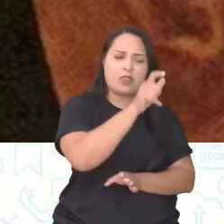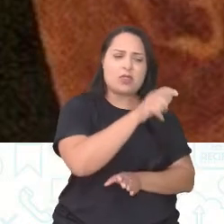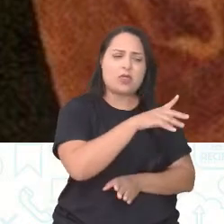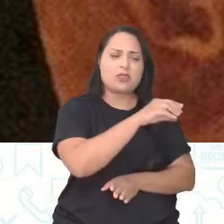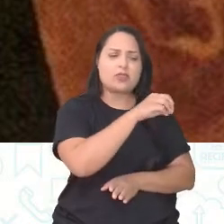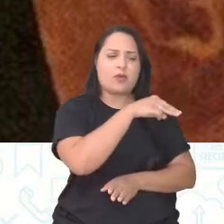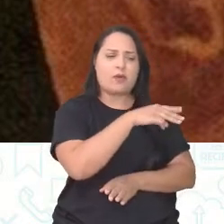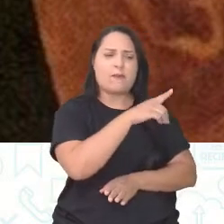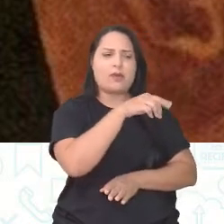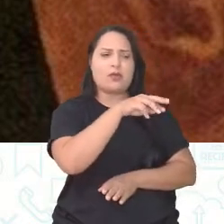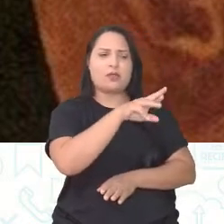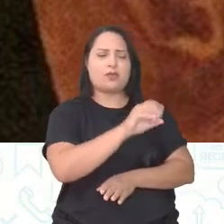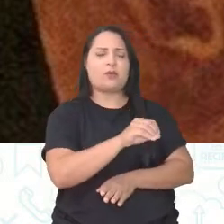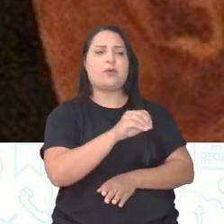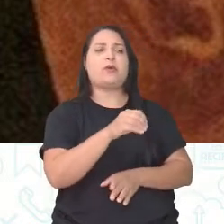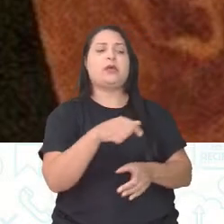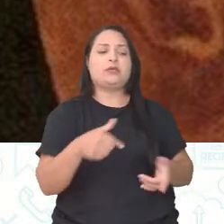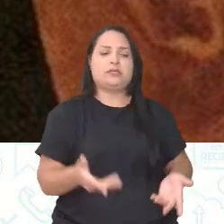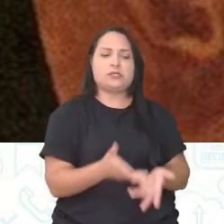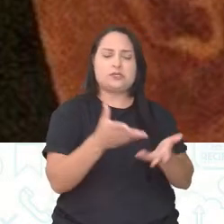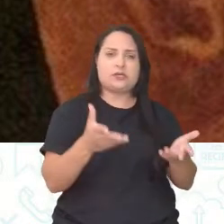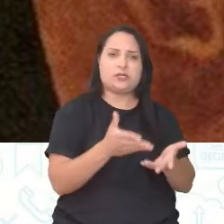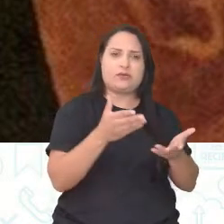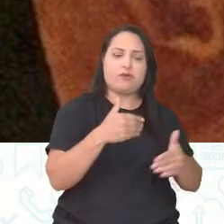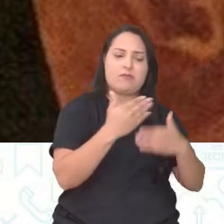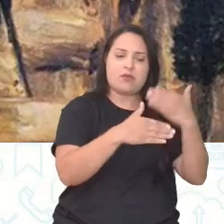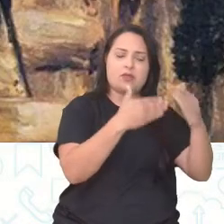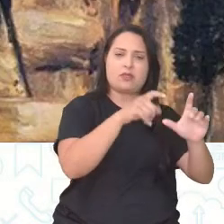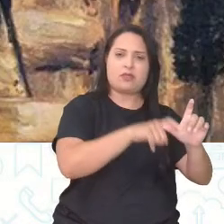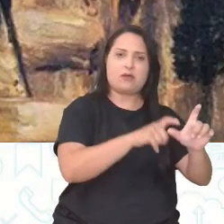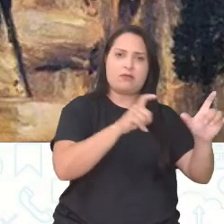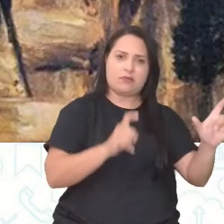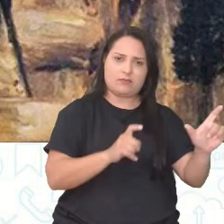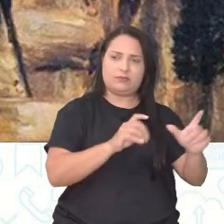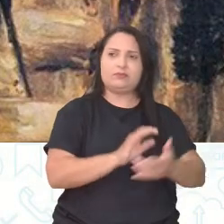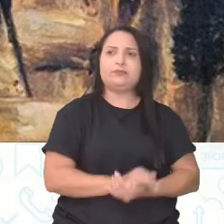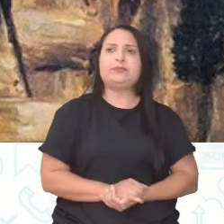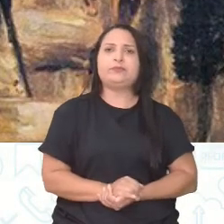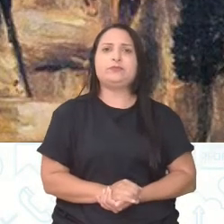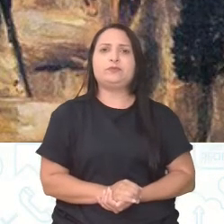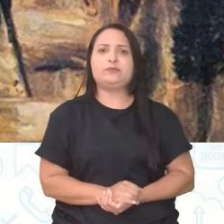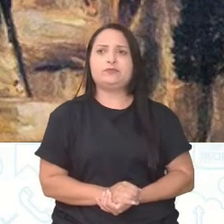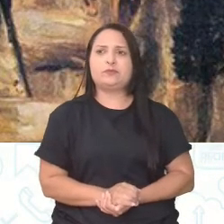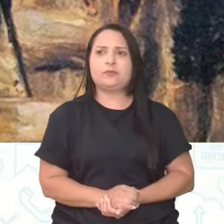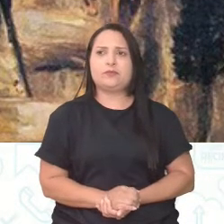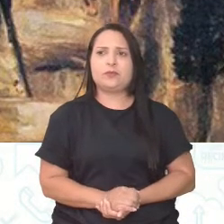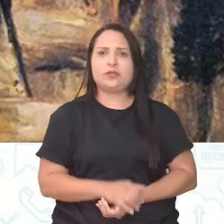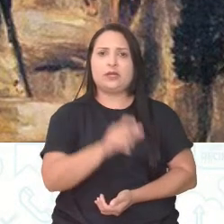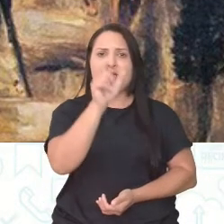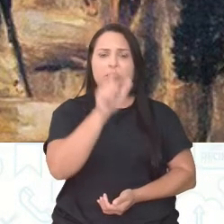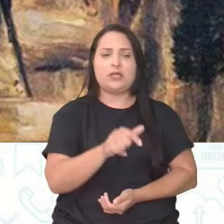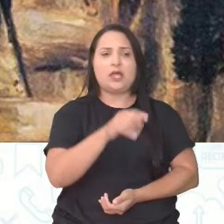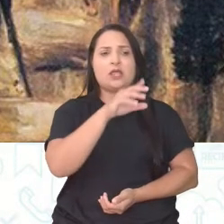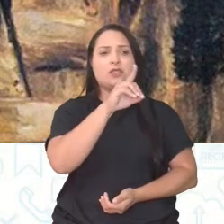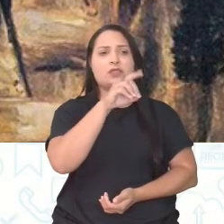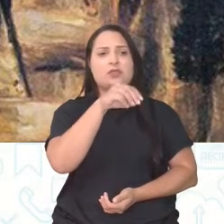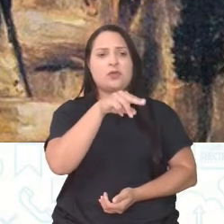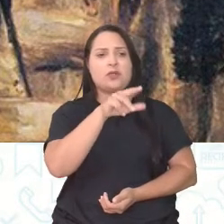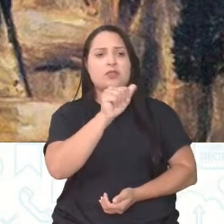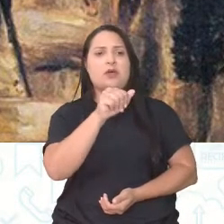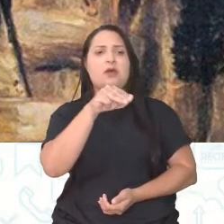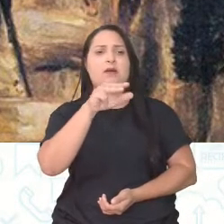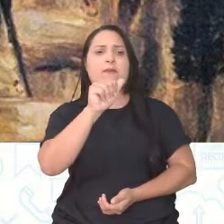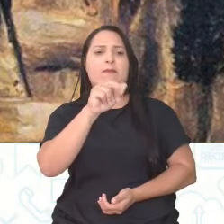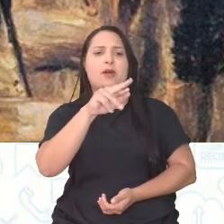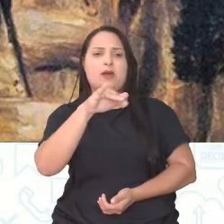Pedro. E também foi ele que incentivou aí esse processo todo de Independência. Dona Maria Leopoldina, certo?